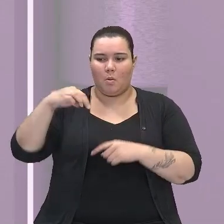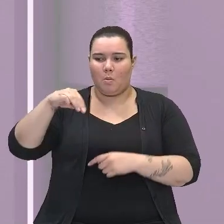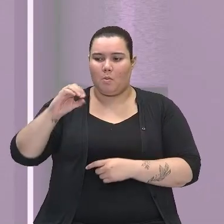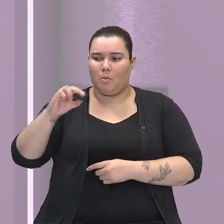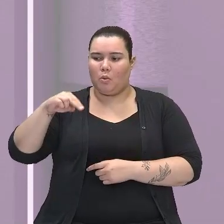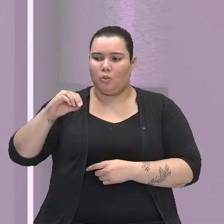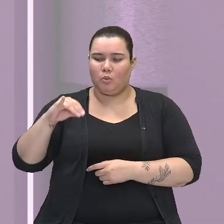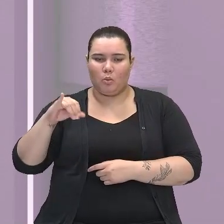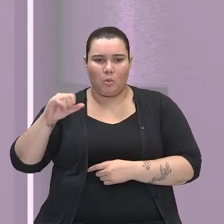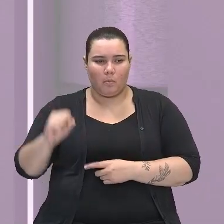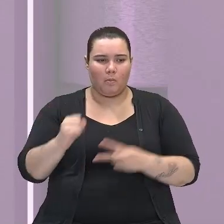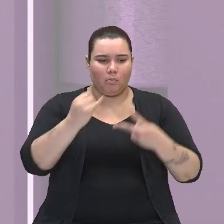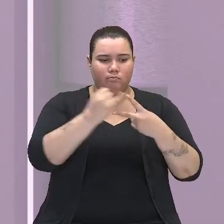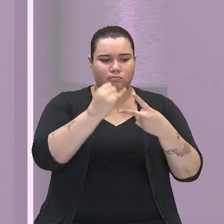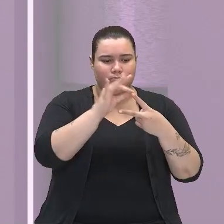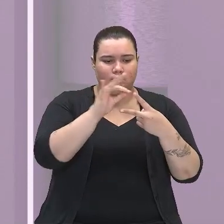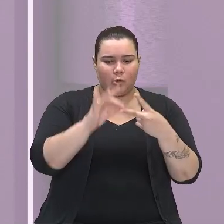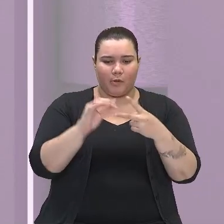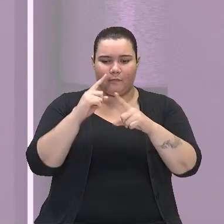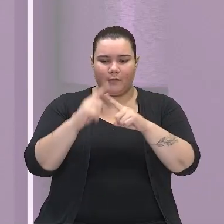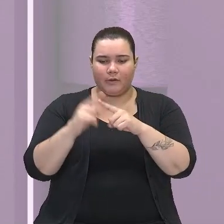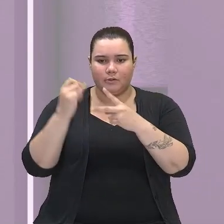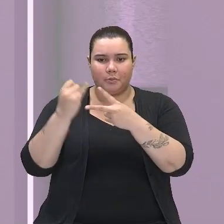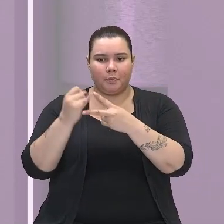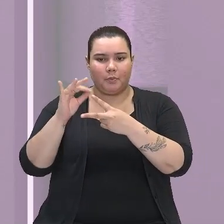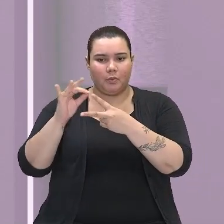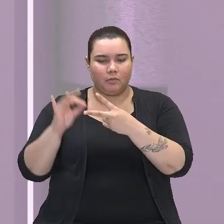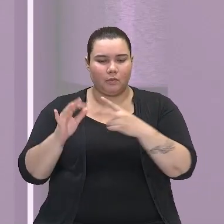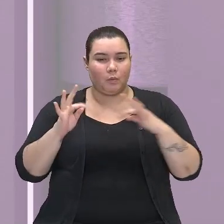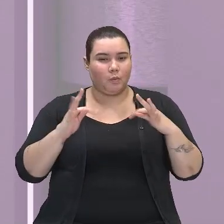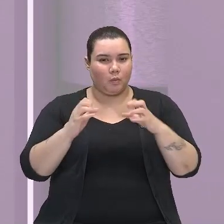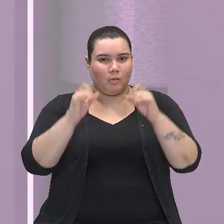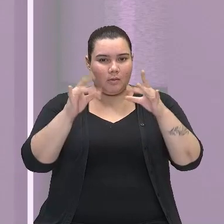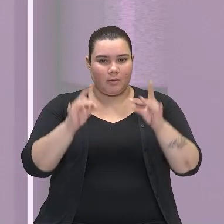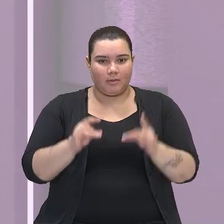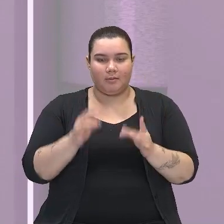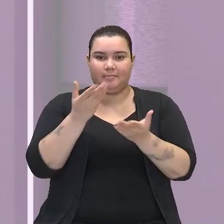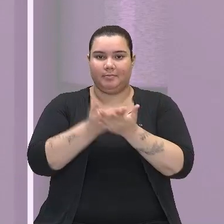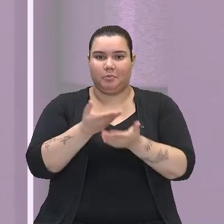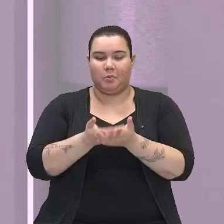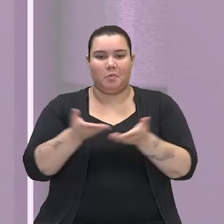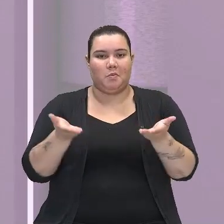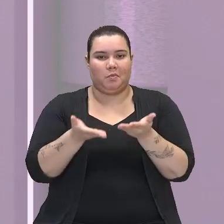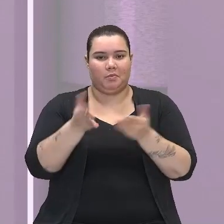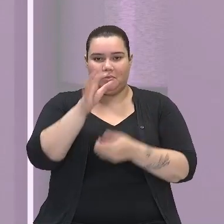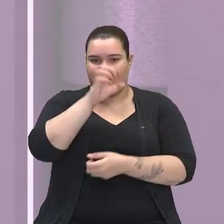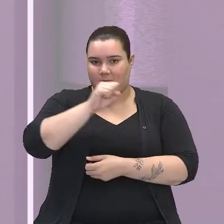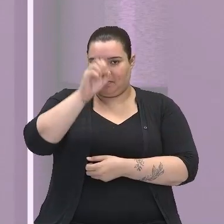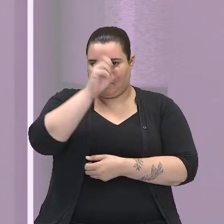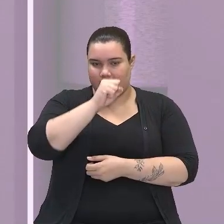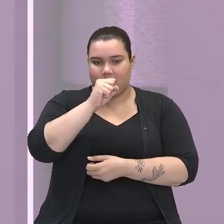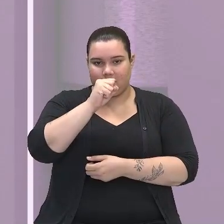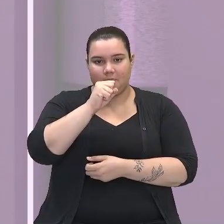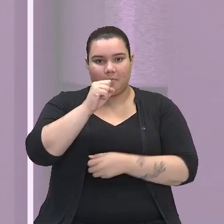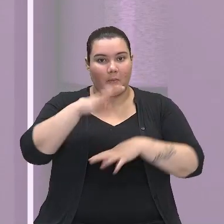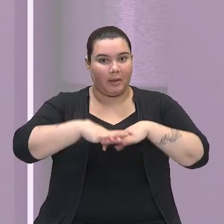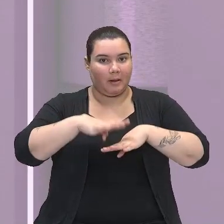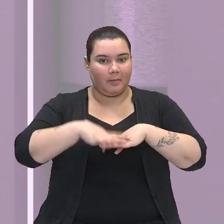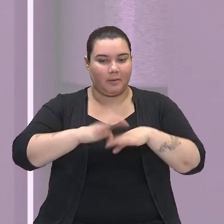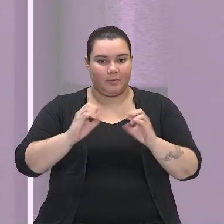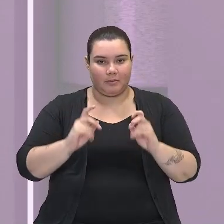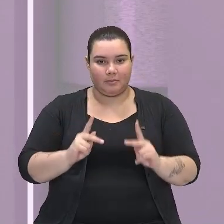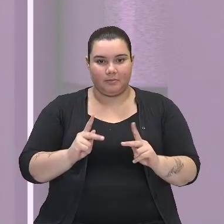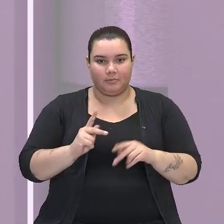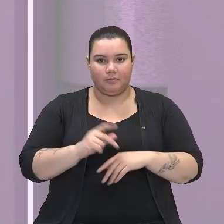polinômio, tá? A gente vai aprender todos os detalhes de como resolver essa operação matemática entre os polinômios.